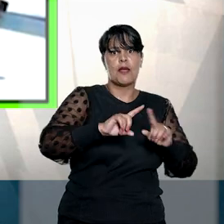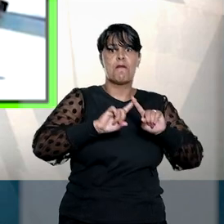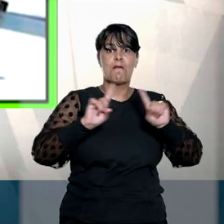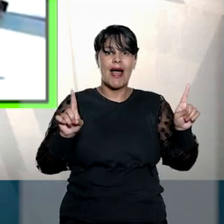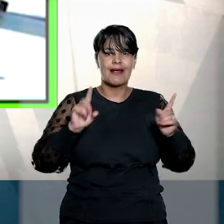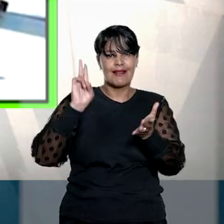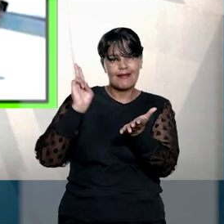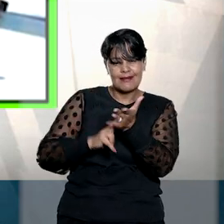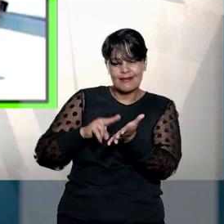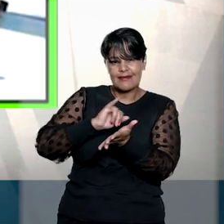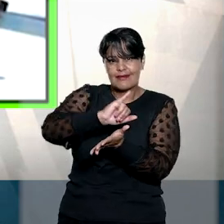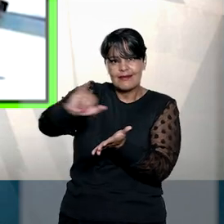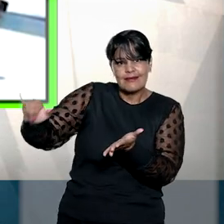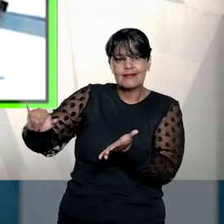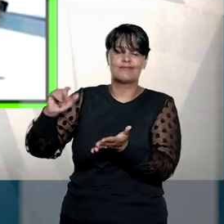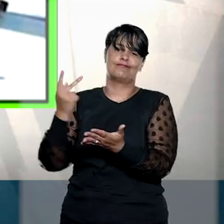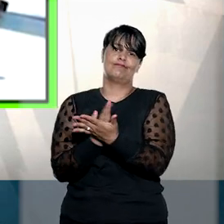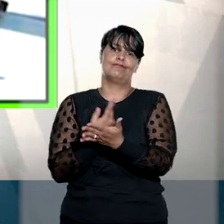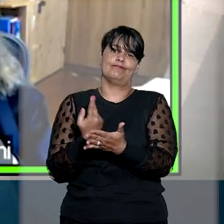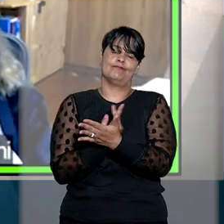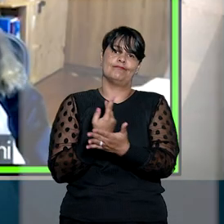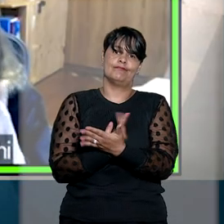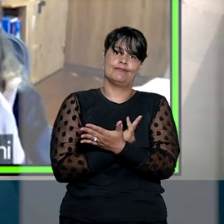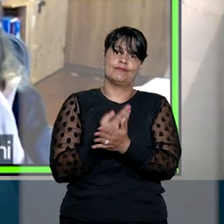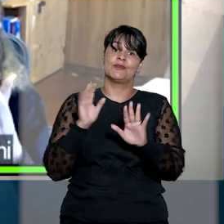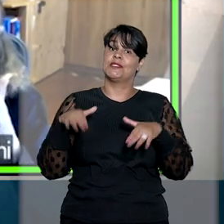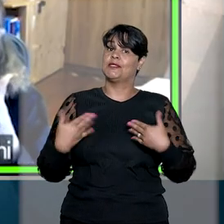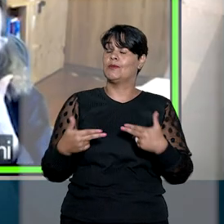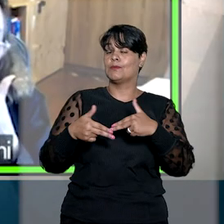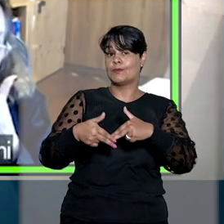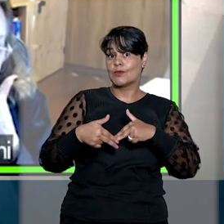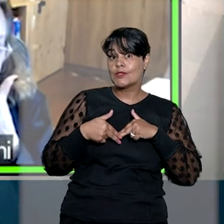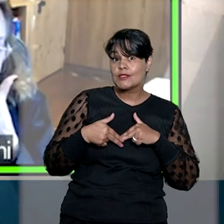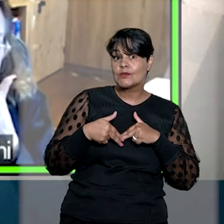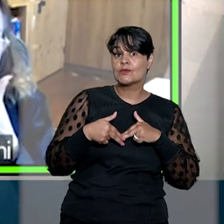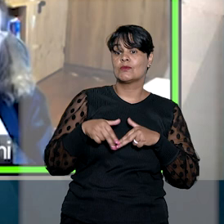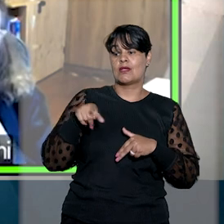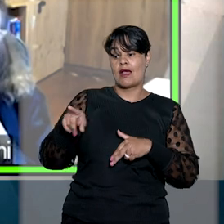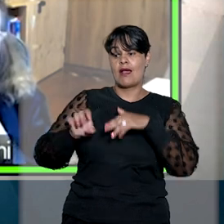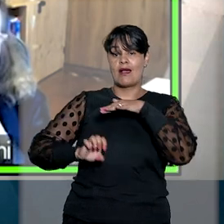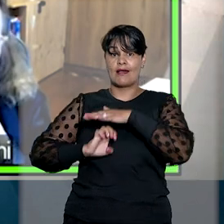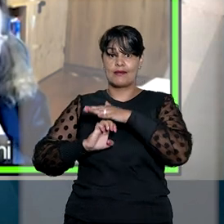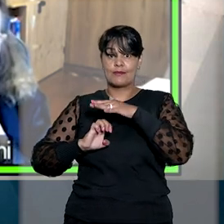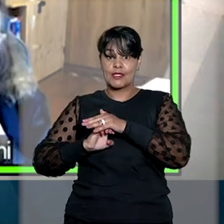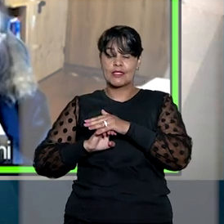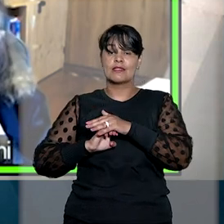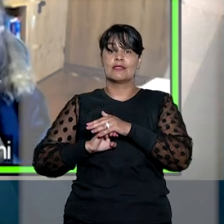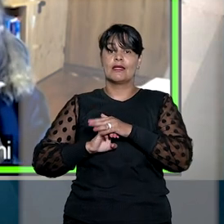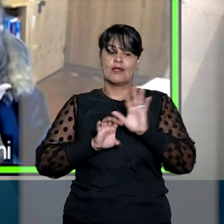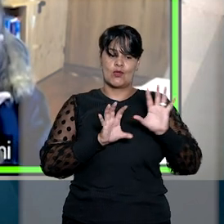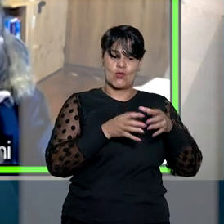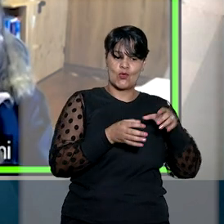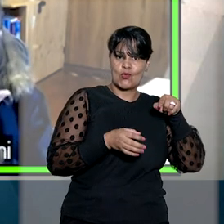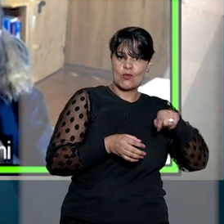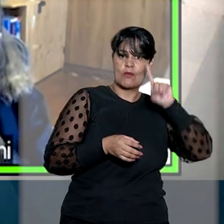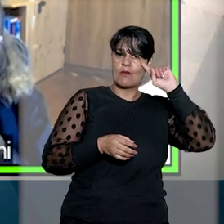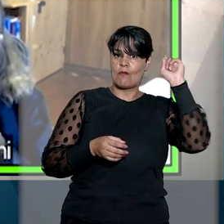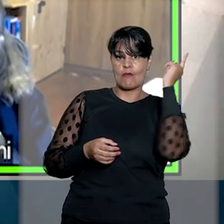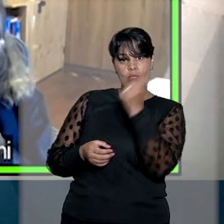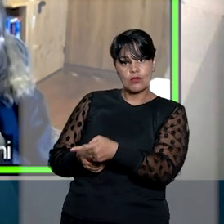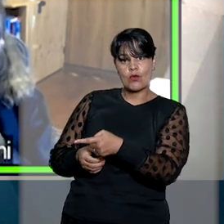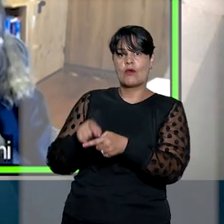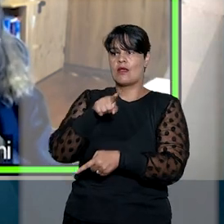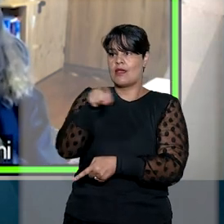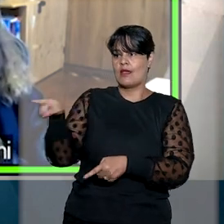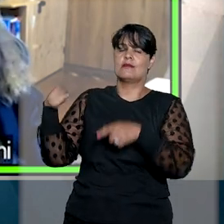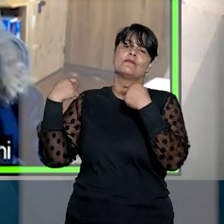rescisão foi feita de forma inadequada. Dessa forma, apesar da inatividade, o colegiado determinou que os beneficiários